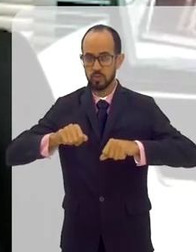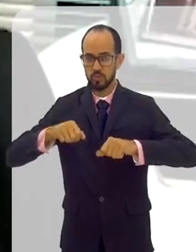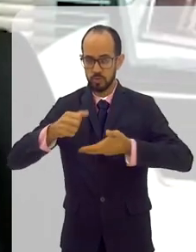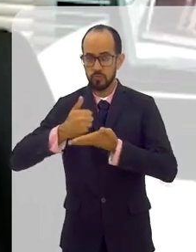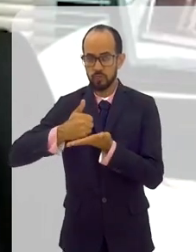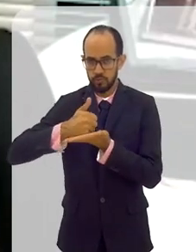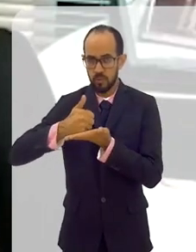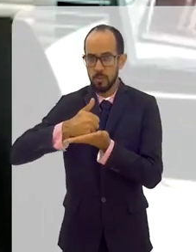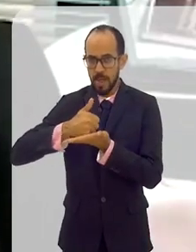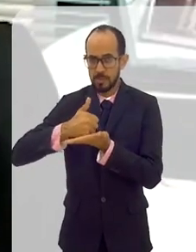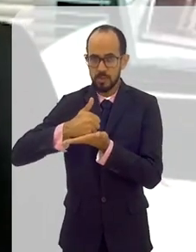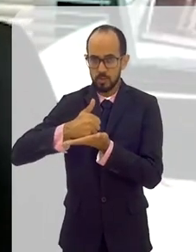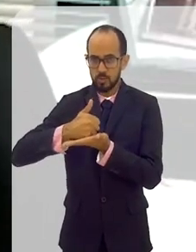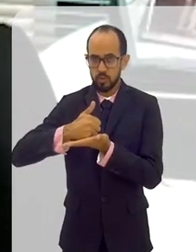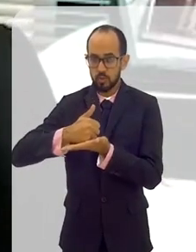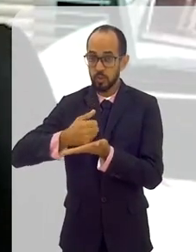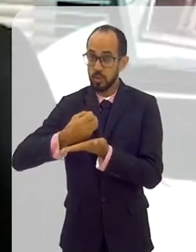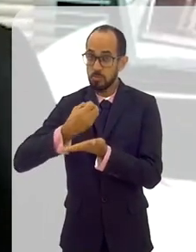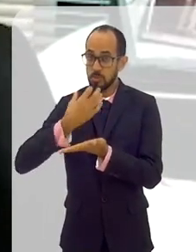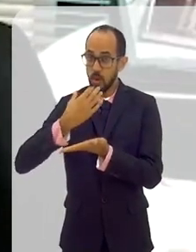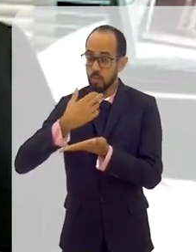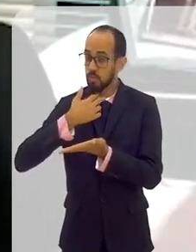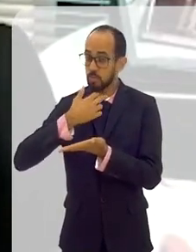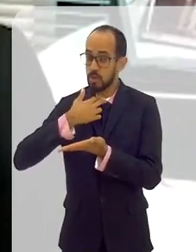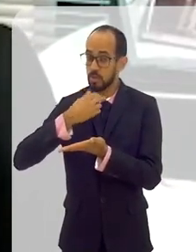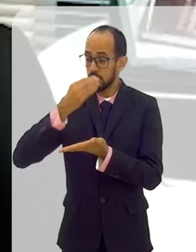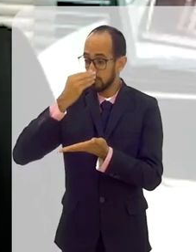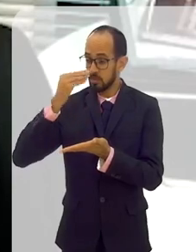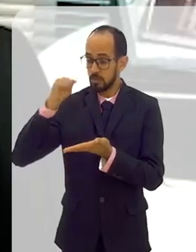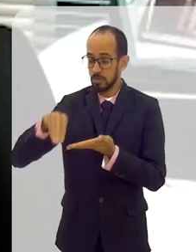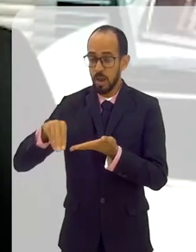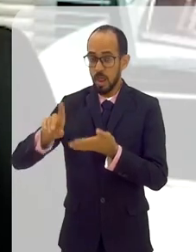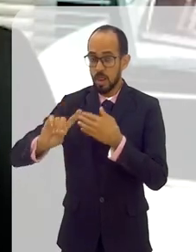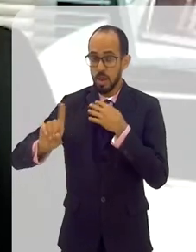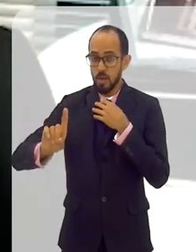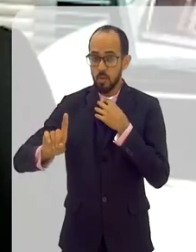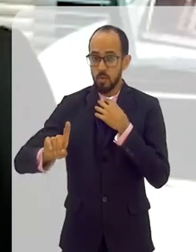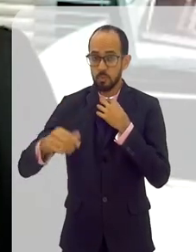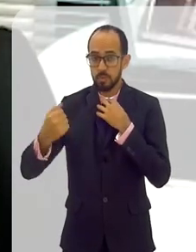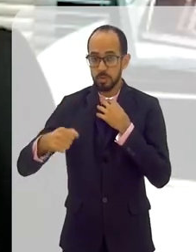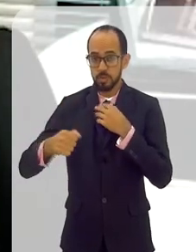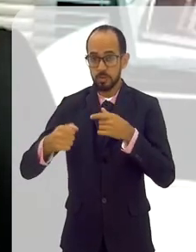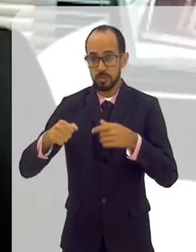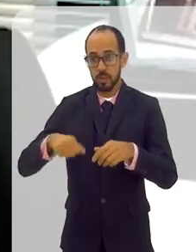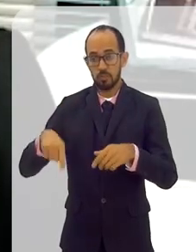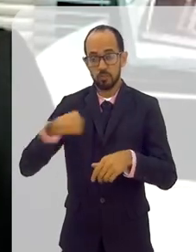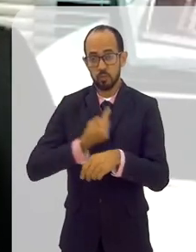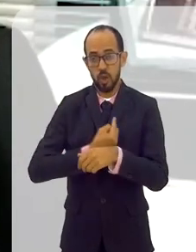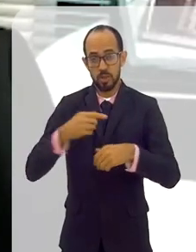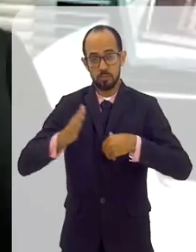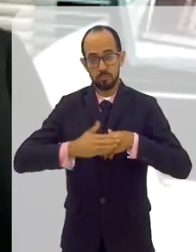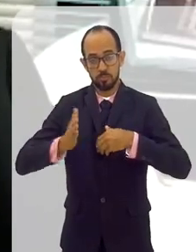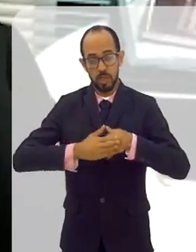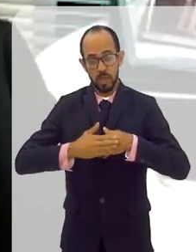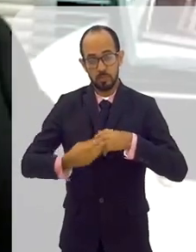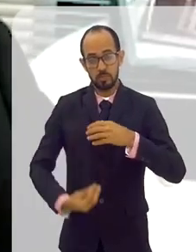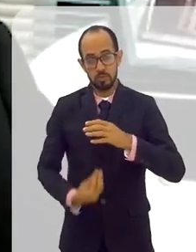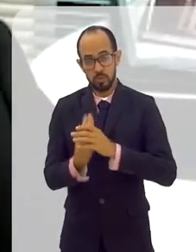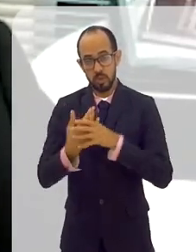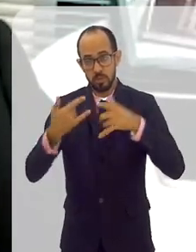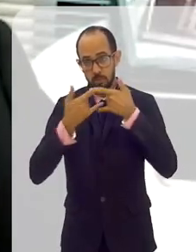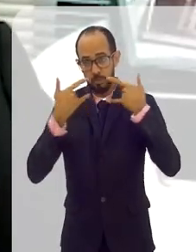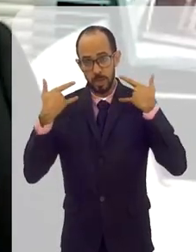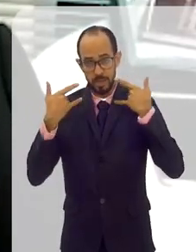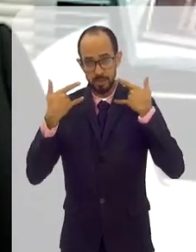insumos farmacêuticos básicos. Que bom que a Fiocruz fez isso. Nós não podemos abandonar mais esse caminho. Nós temos que produzir máscaras nós